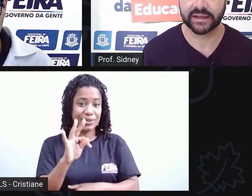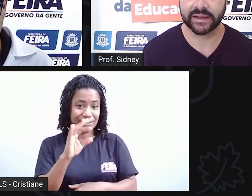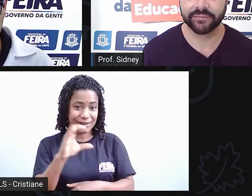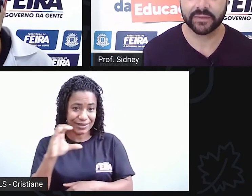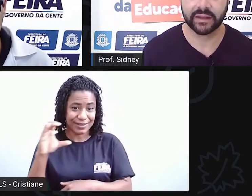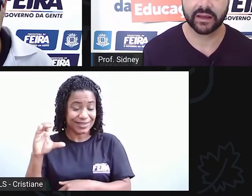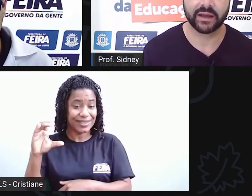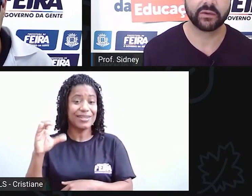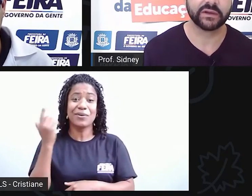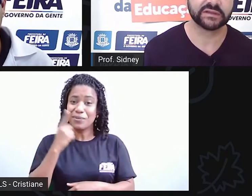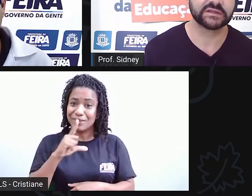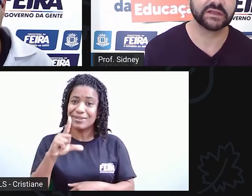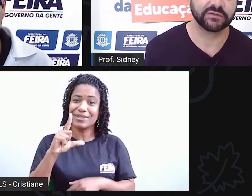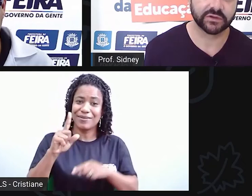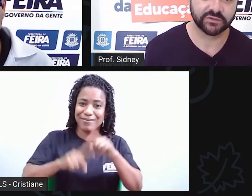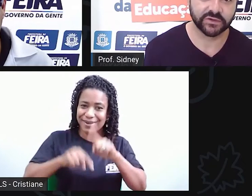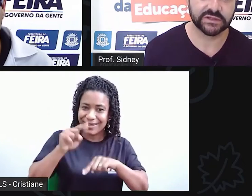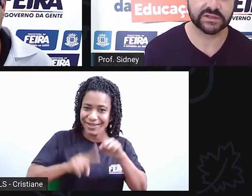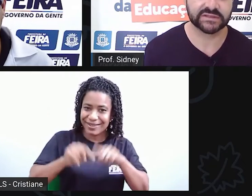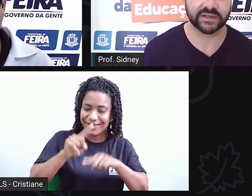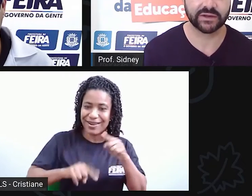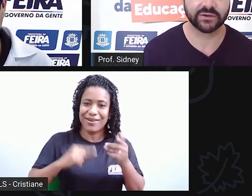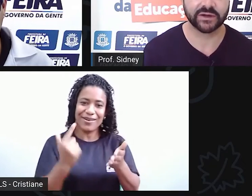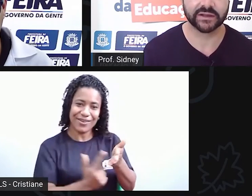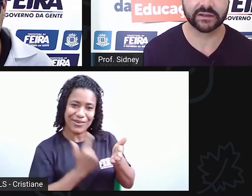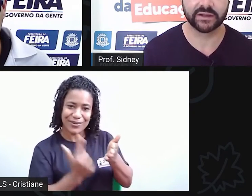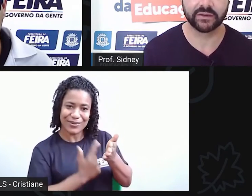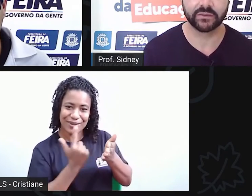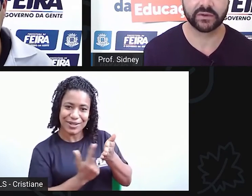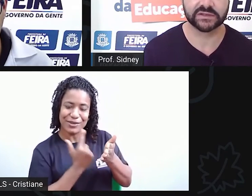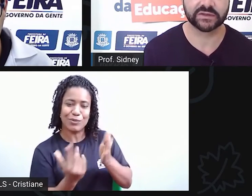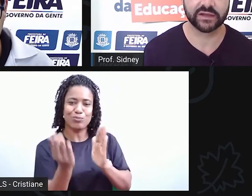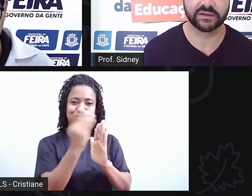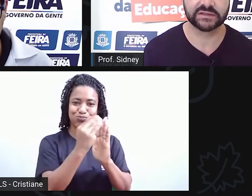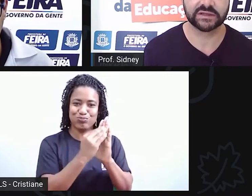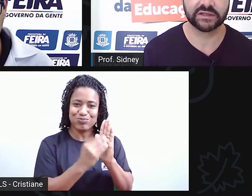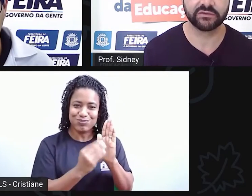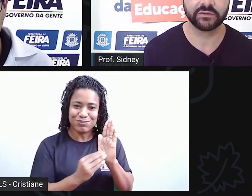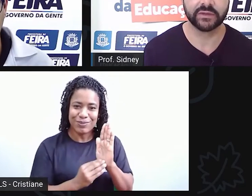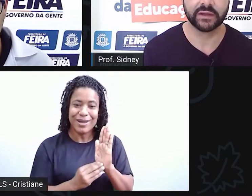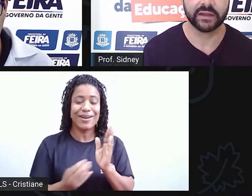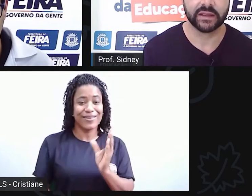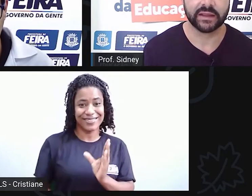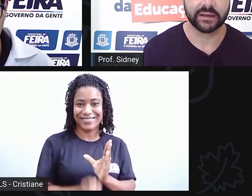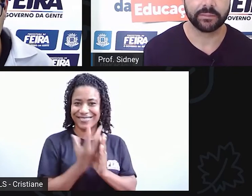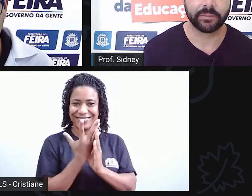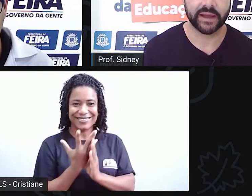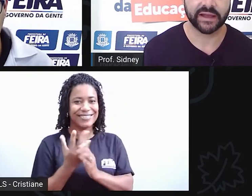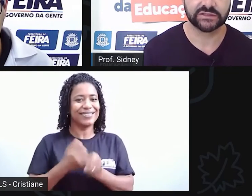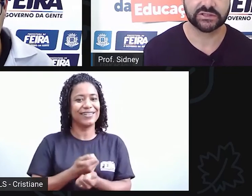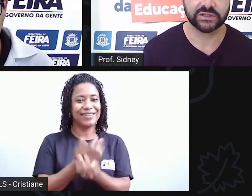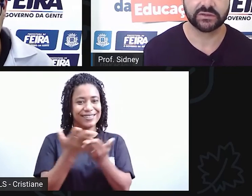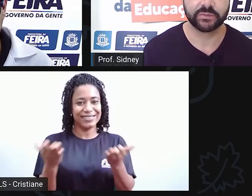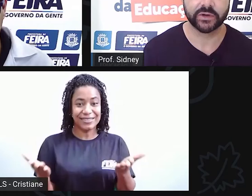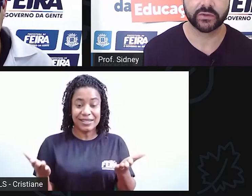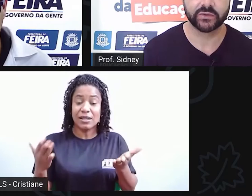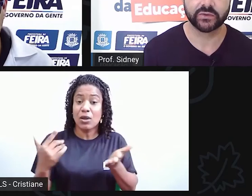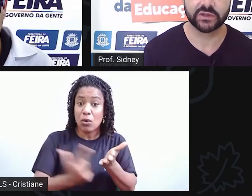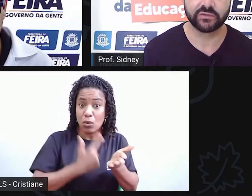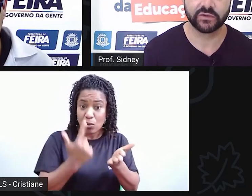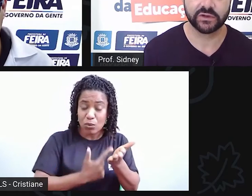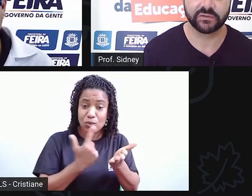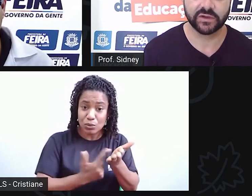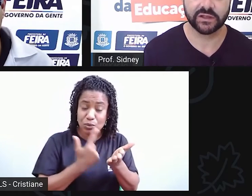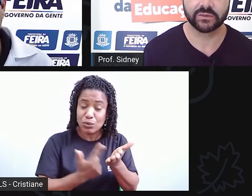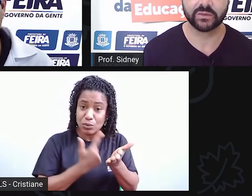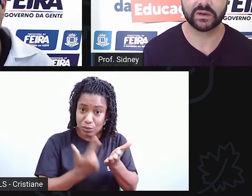agregar a esse livro que foi lançado agora. Então, o resultado desse livro, ele parte do produto